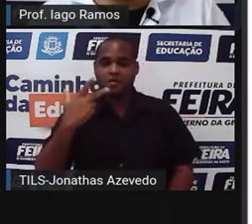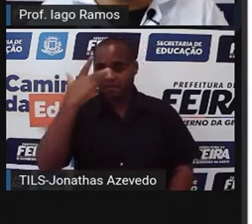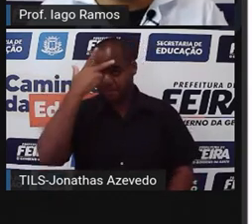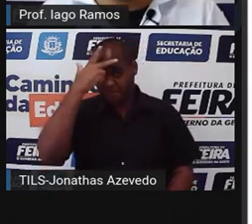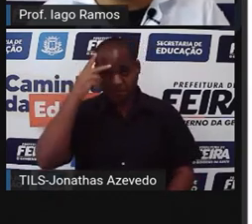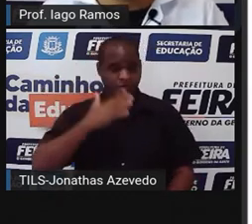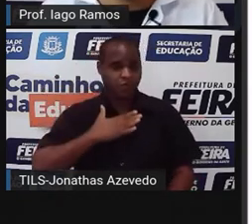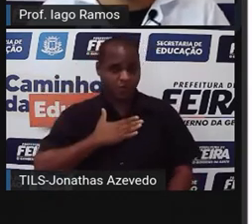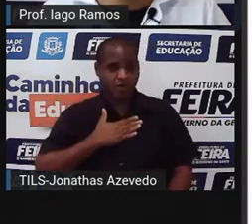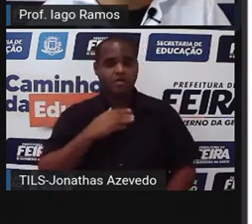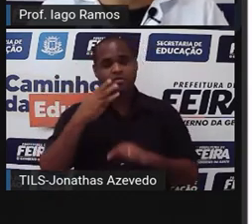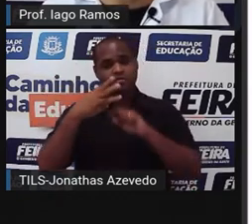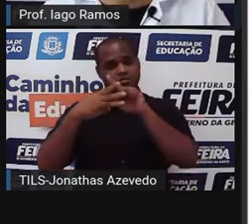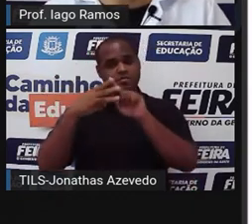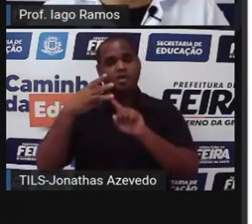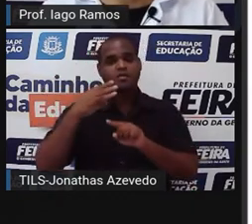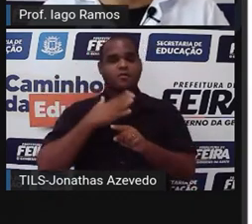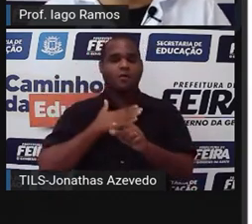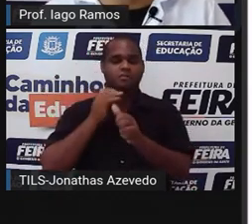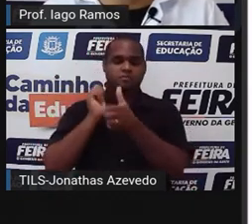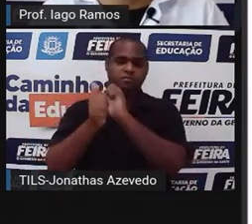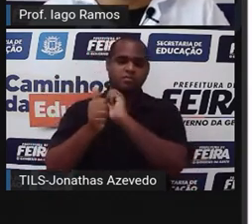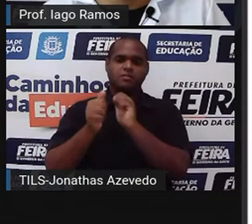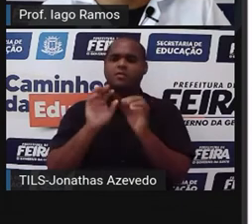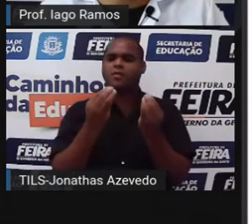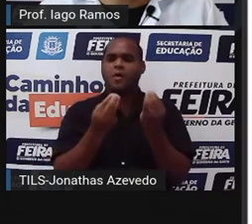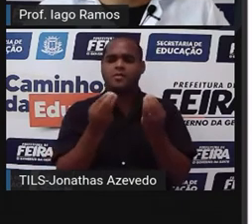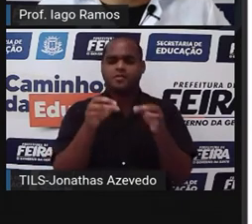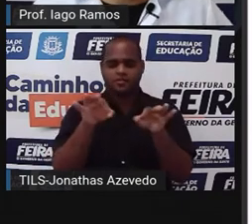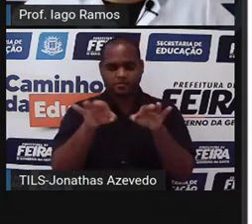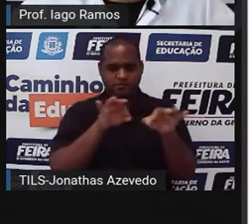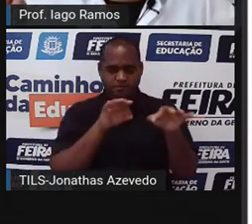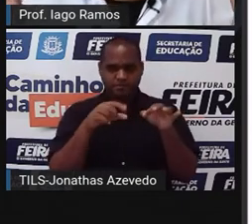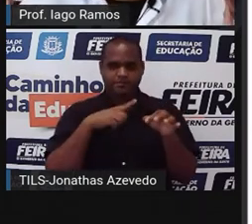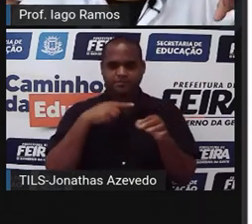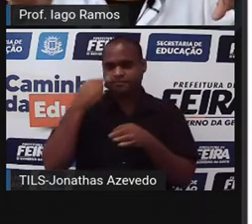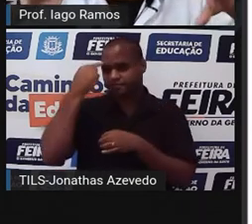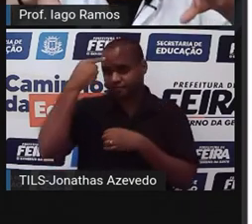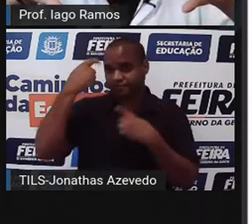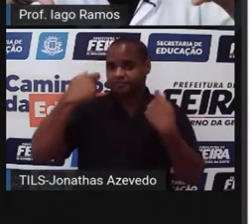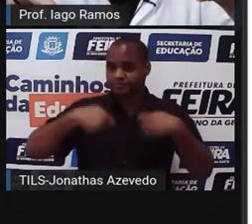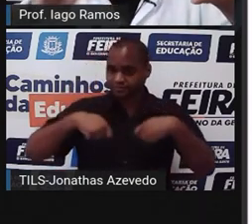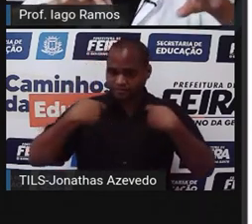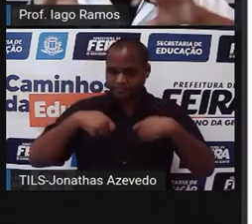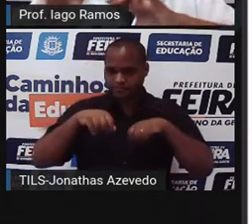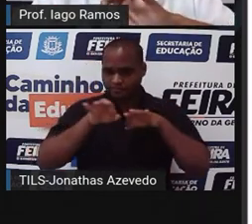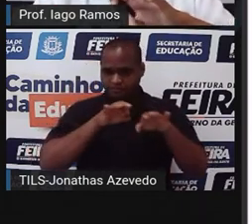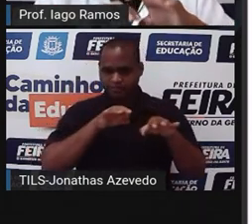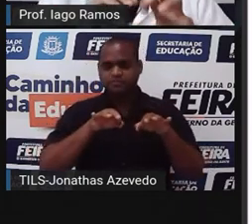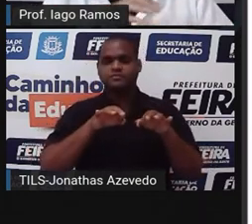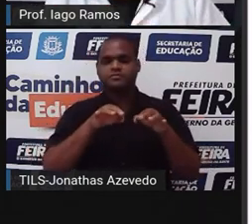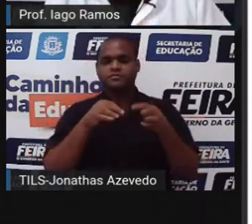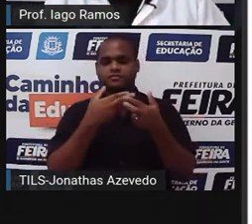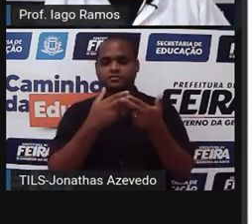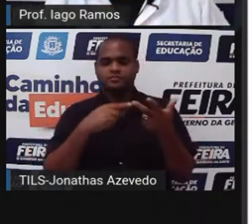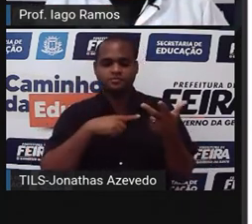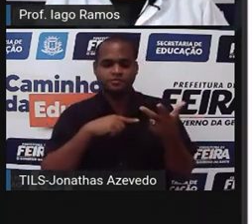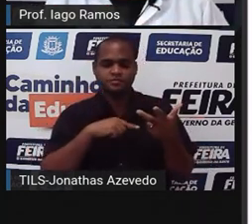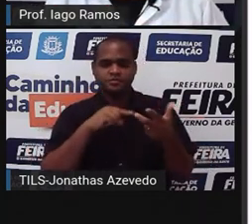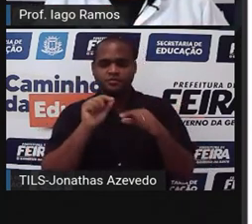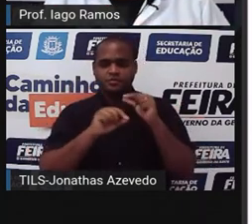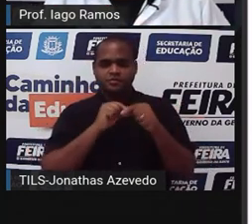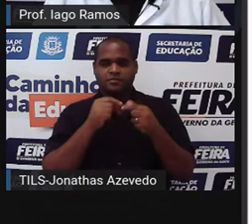gostam dos três. Então como é que a gente faz isso? Aí agora a gente vai precisar mexer ali na posição dos